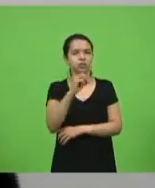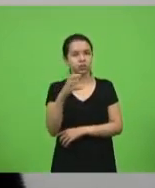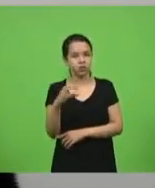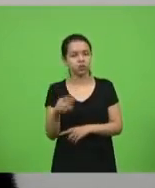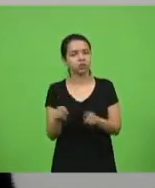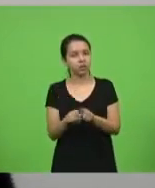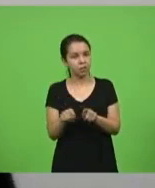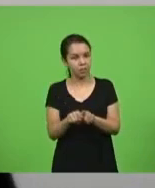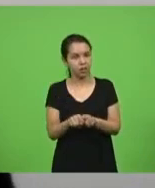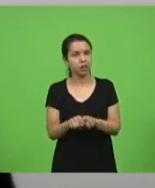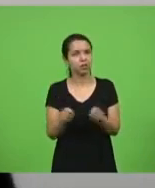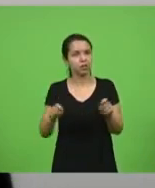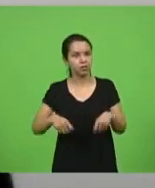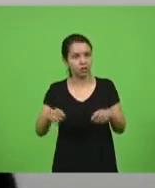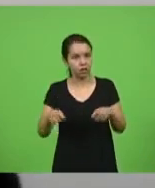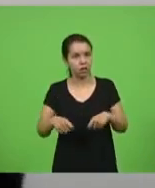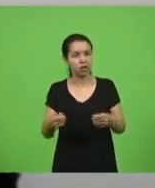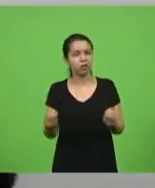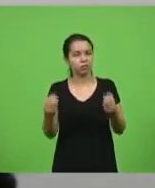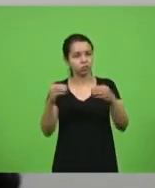condições de instituir